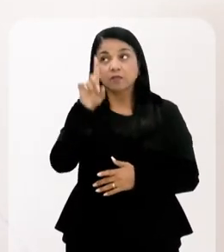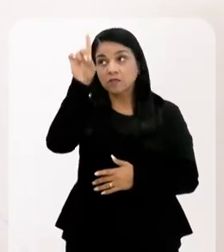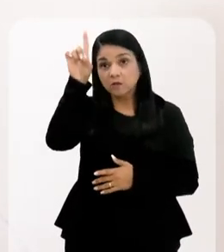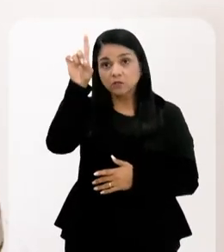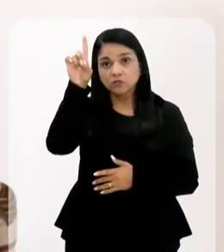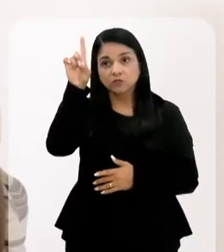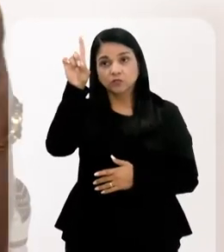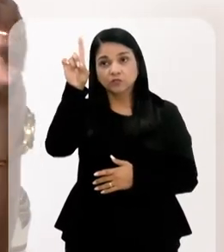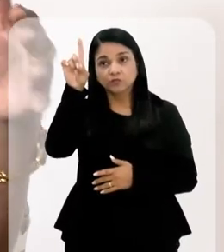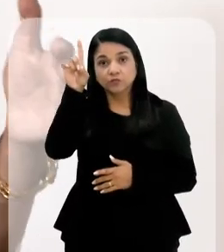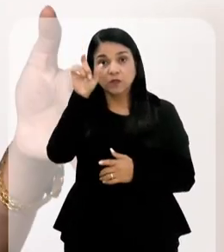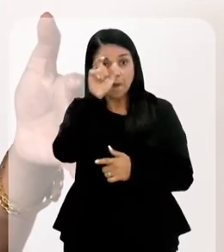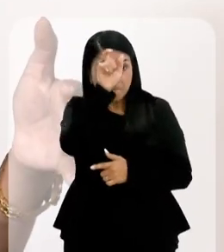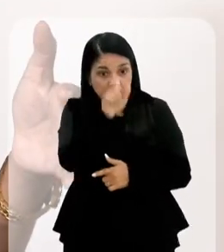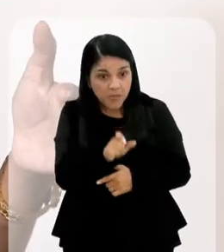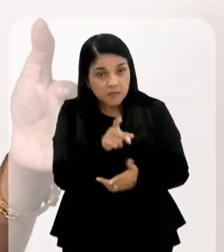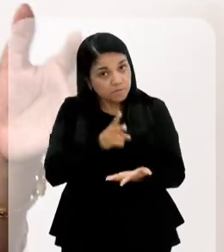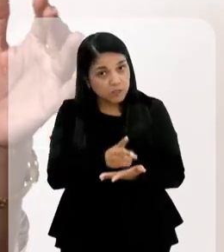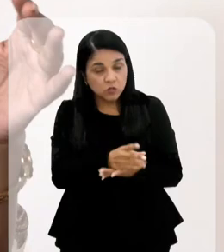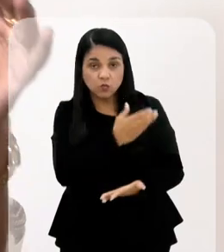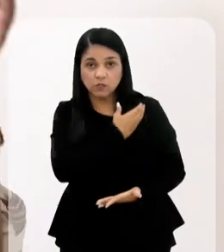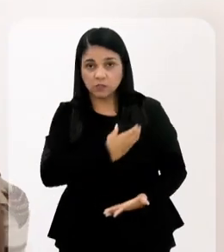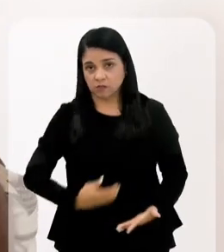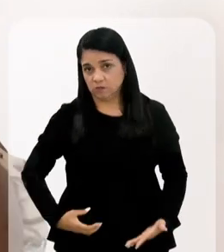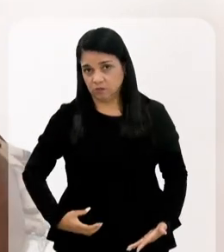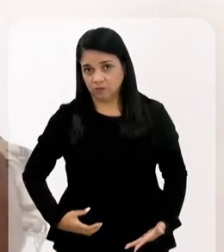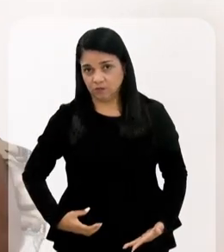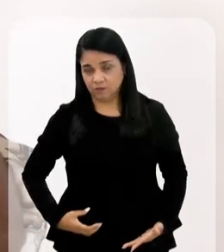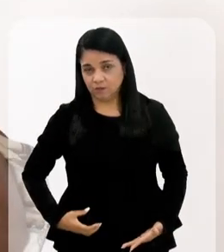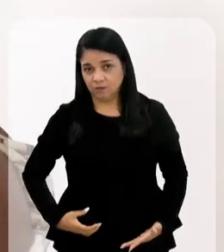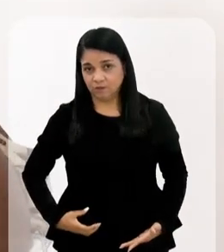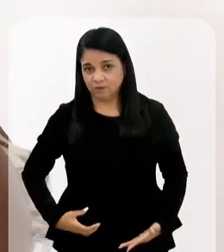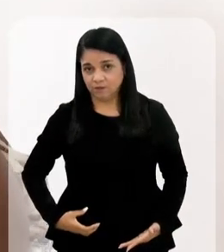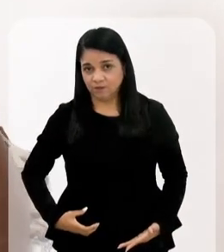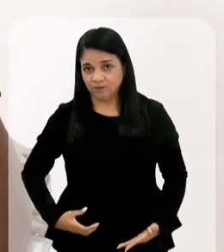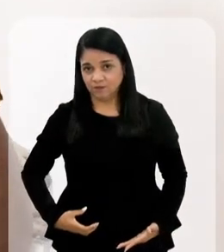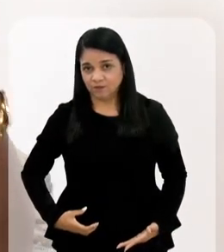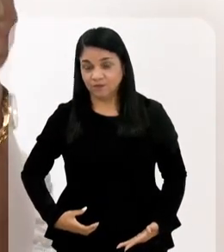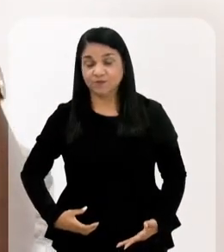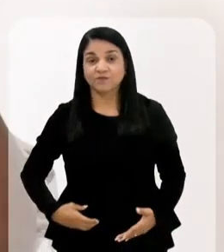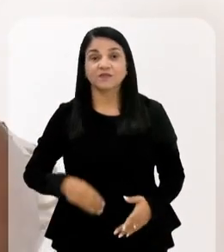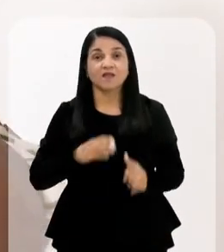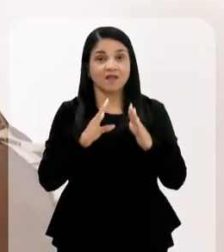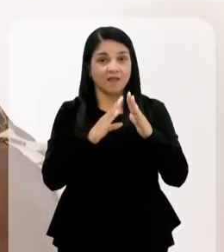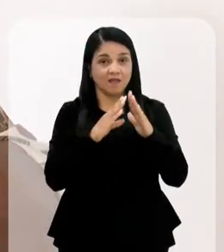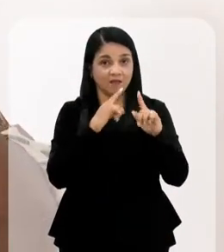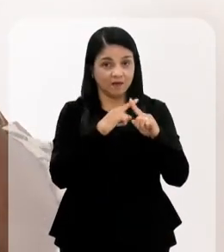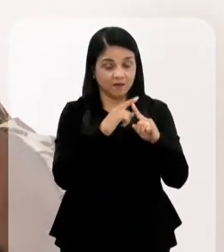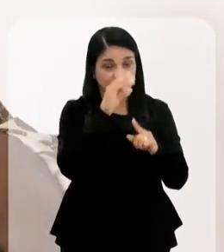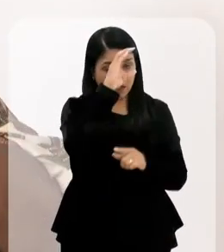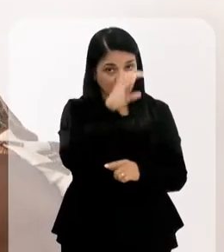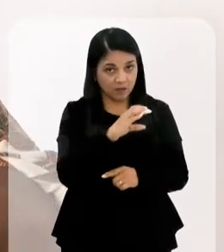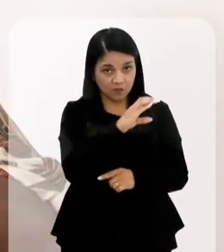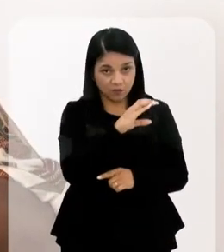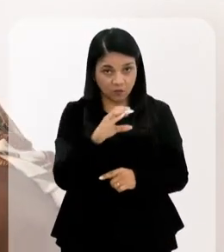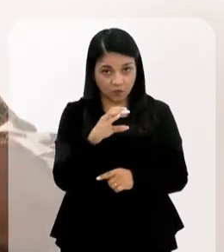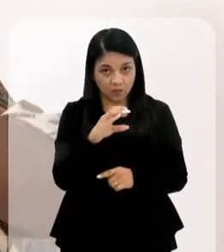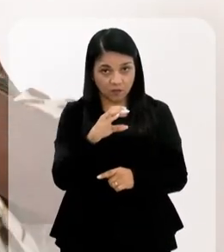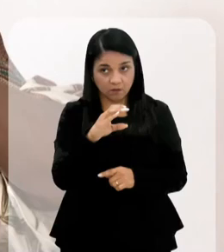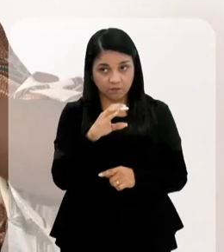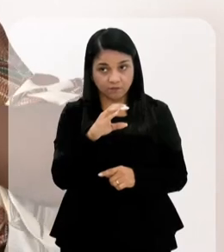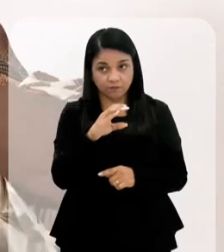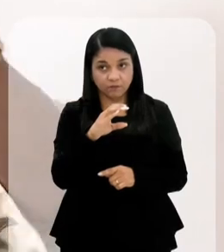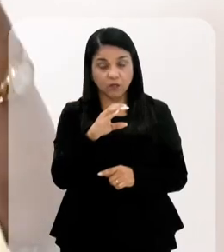filho de Deus, mas é a mesma pessoa. Então, você vê, a igreja católica reverencia